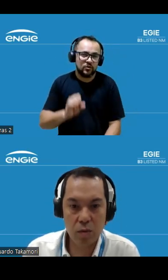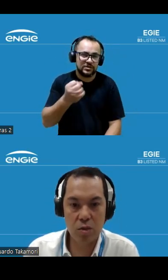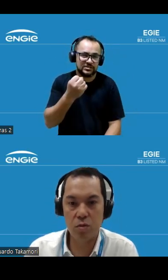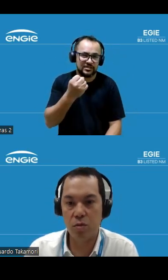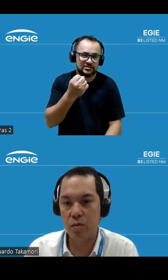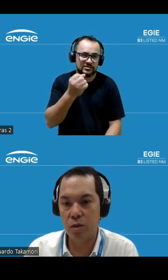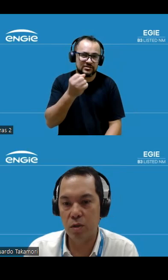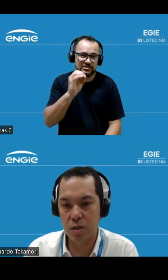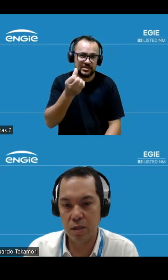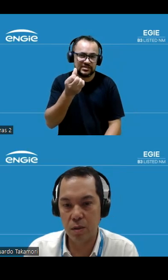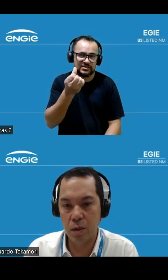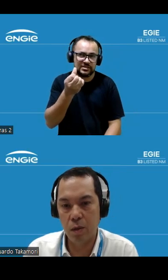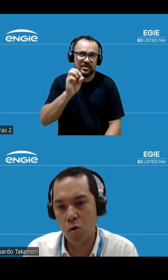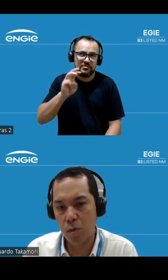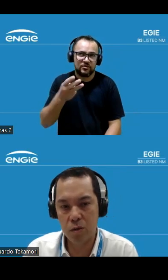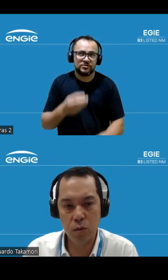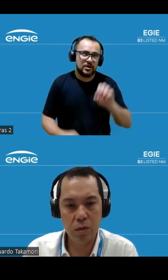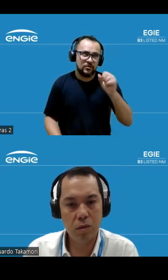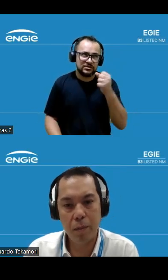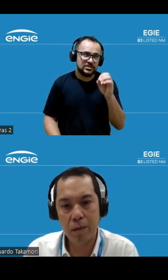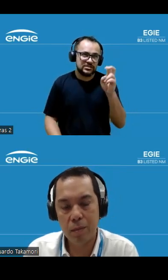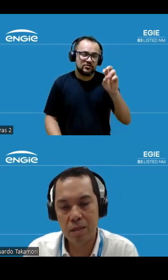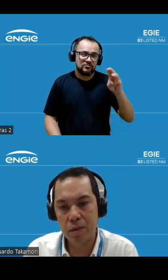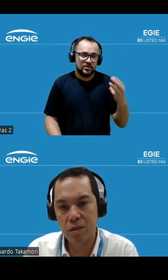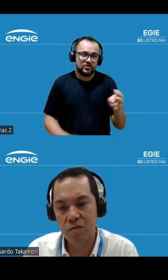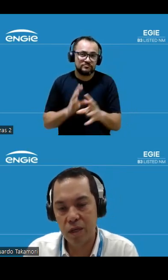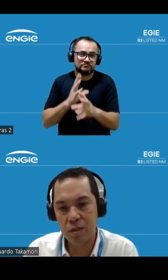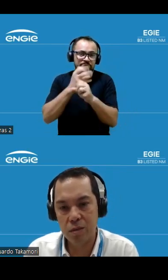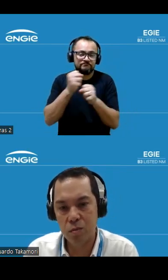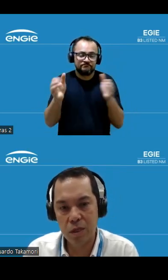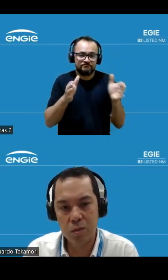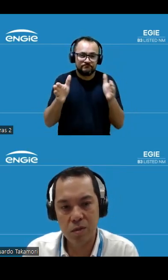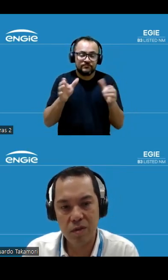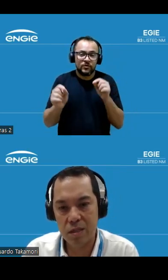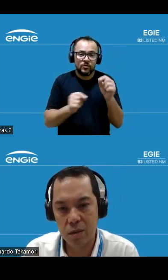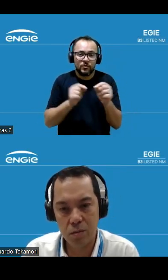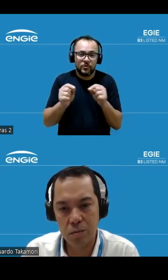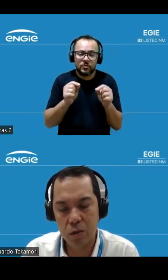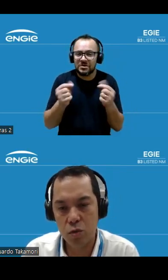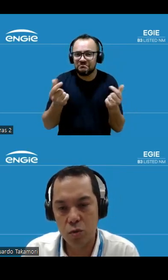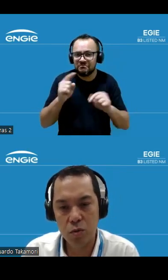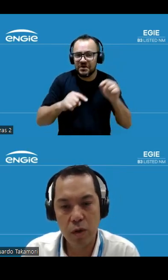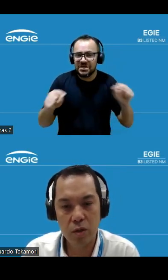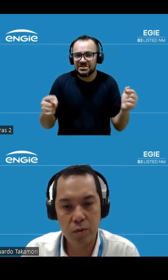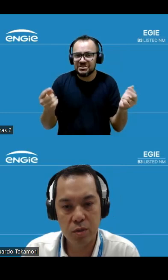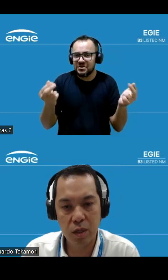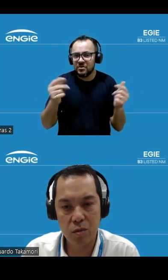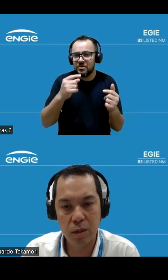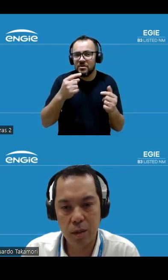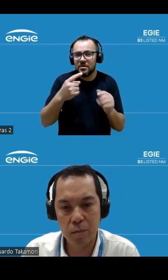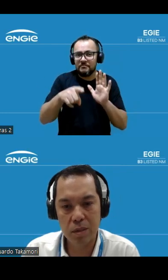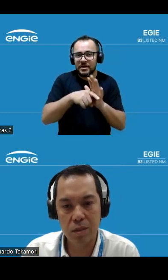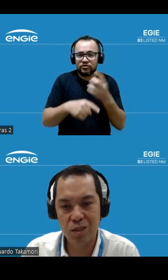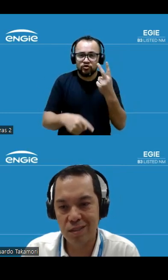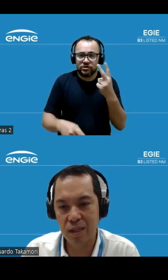milhões de lucro líquido ajustado. Acumulado do ano também, basicamente, reflete a mesma variação, menos 2,4%,